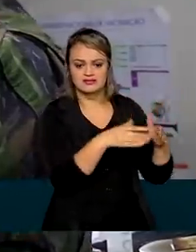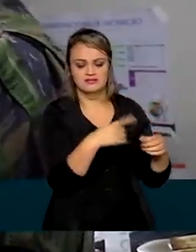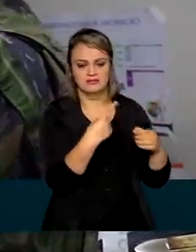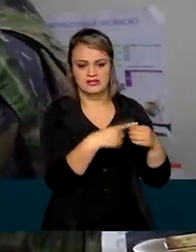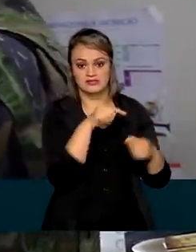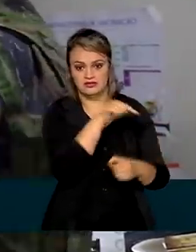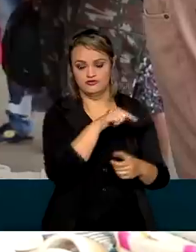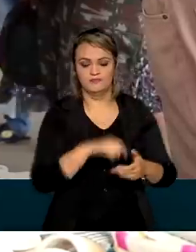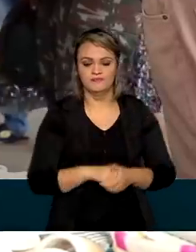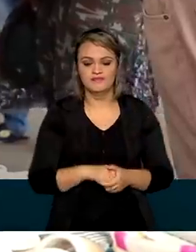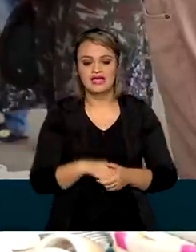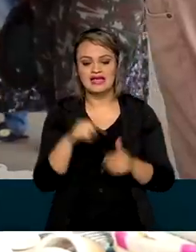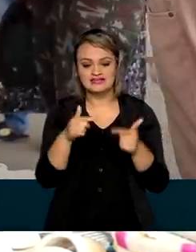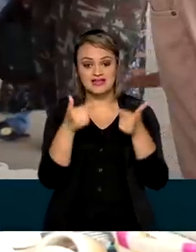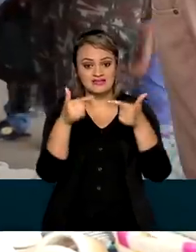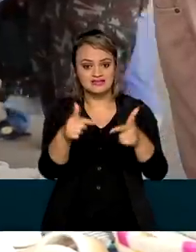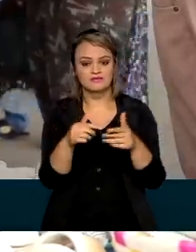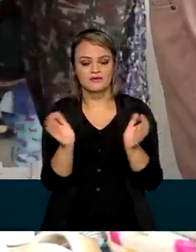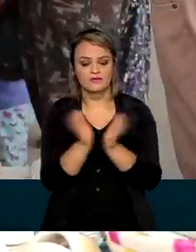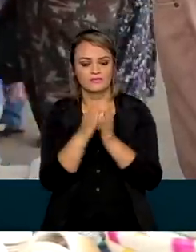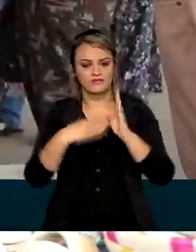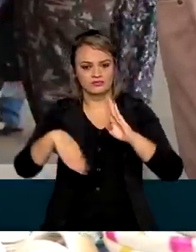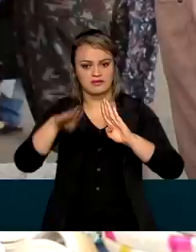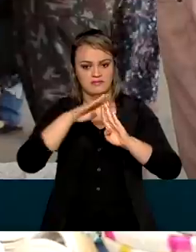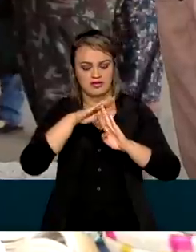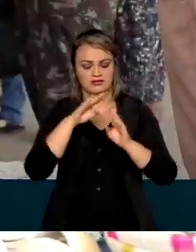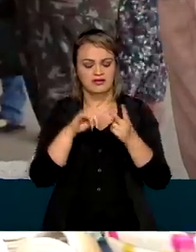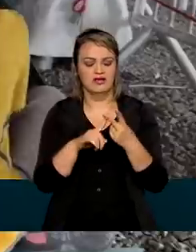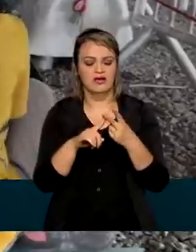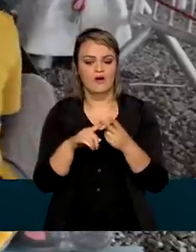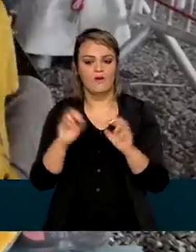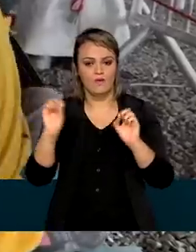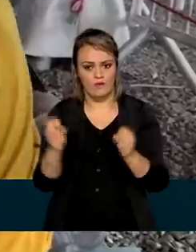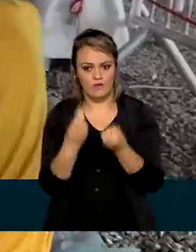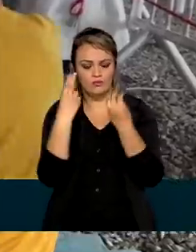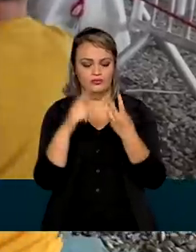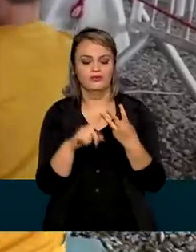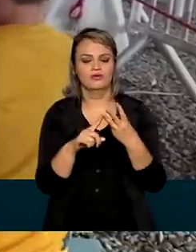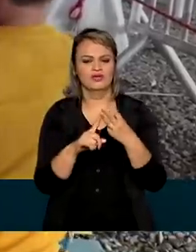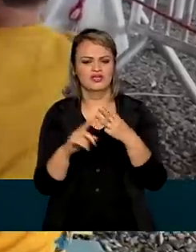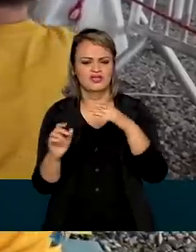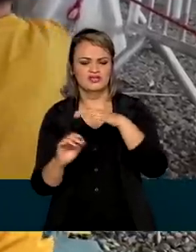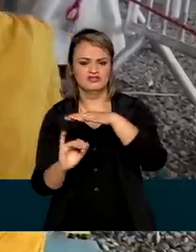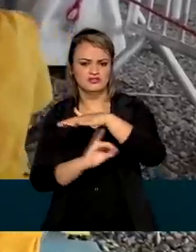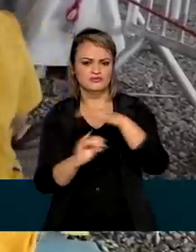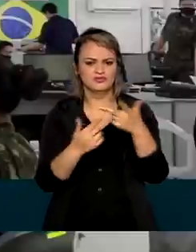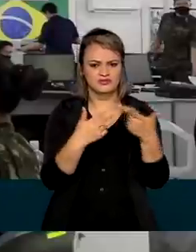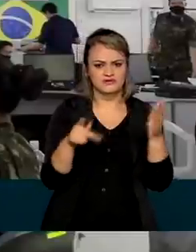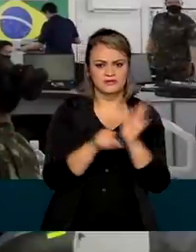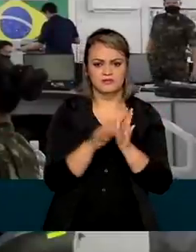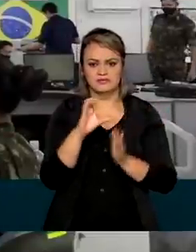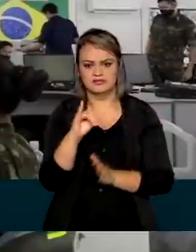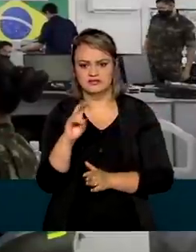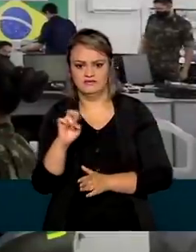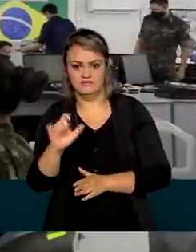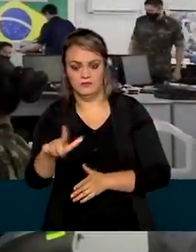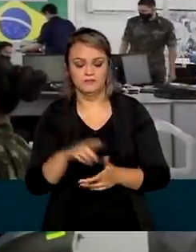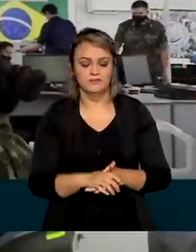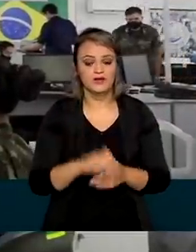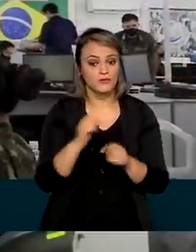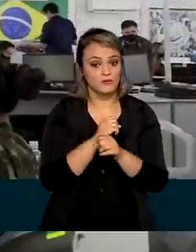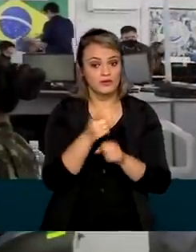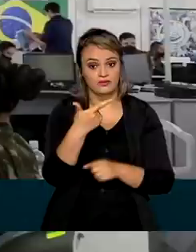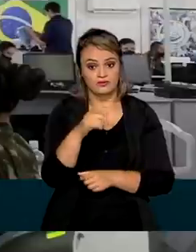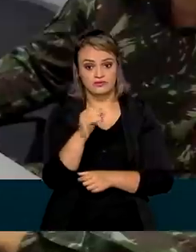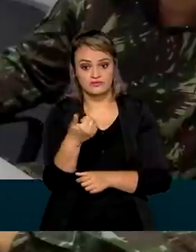Força Tarefa Humanitária tem o apoio das Forças Armadas, de agências da ONU e de entidades da sociedade civil. Desde 2018,